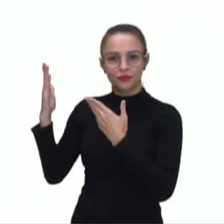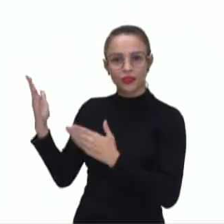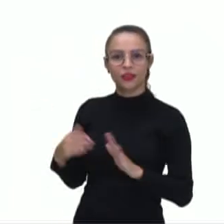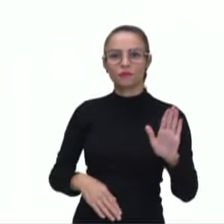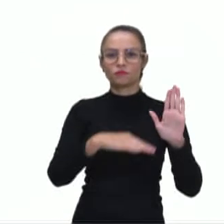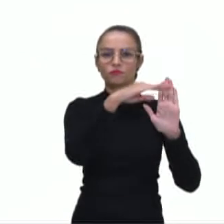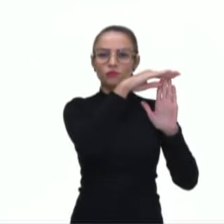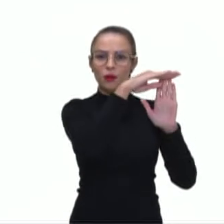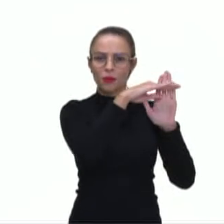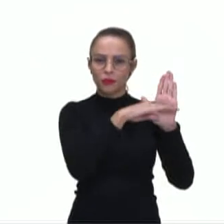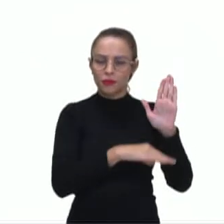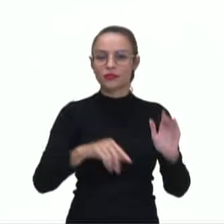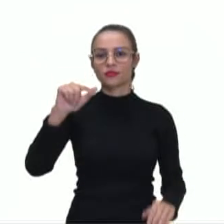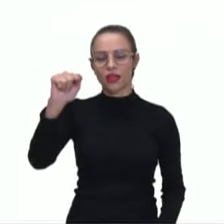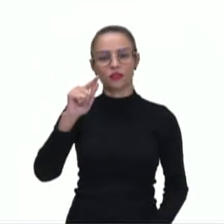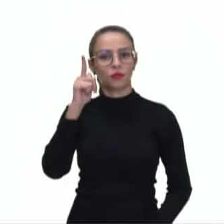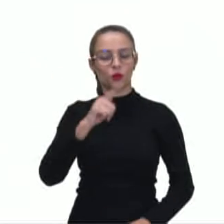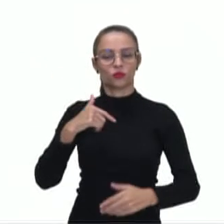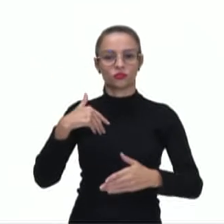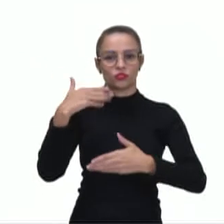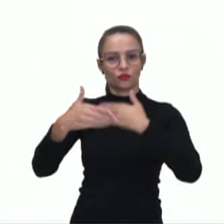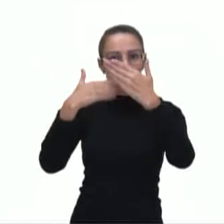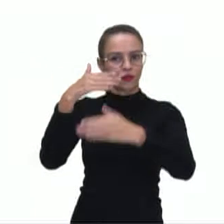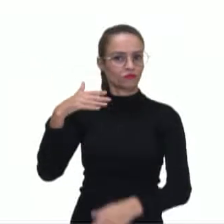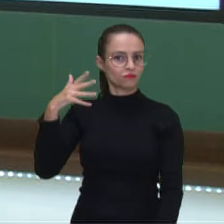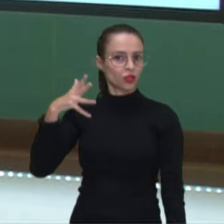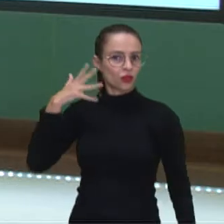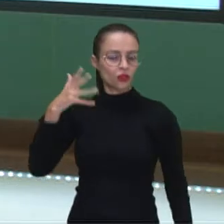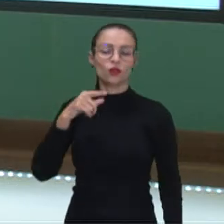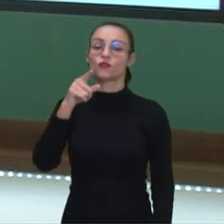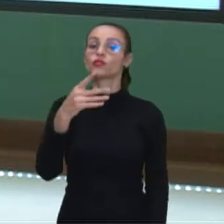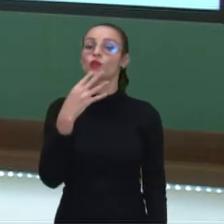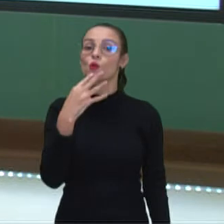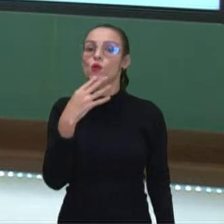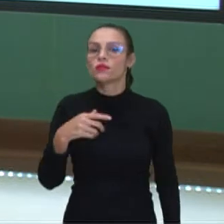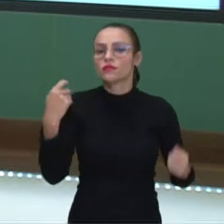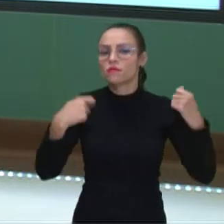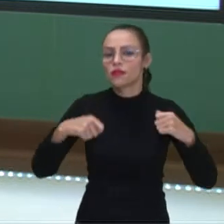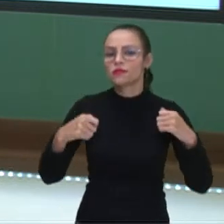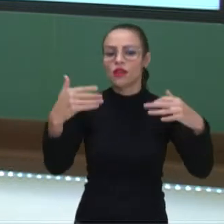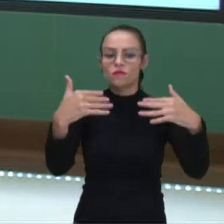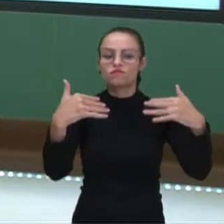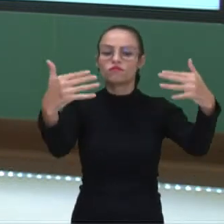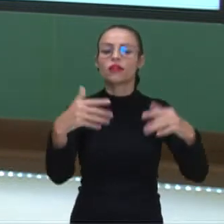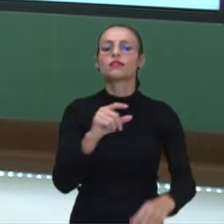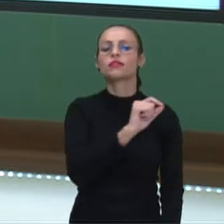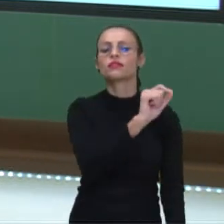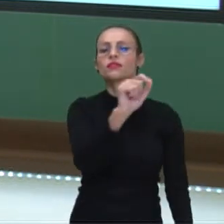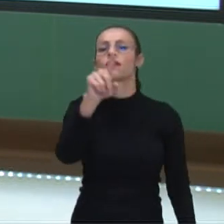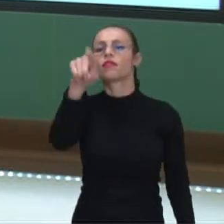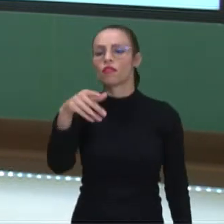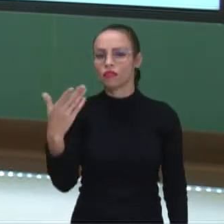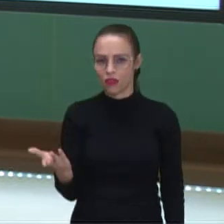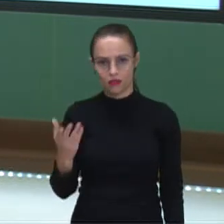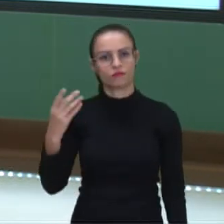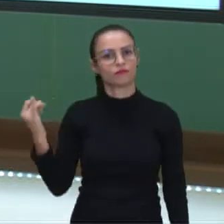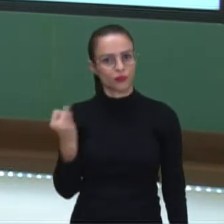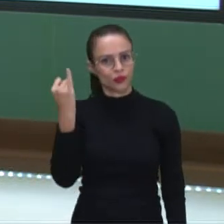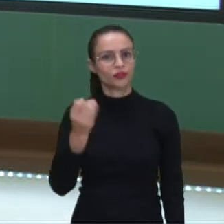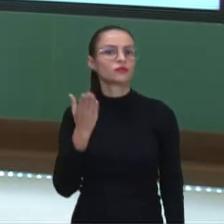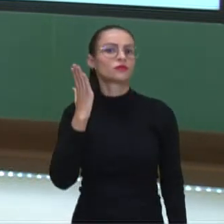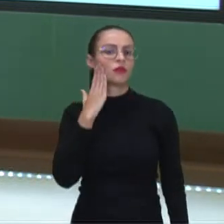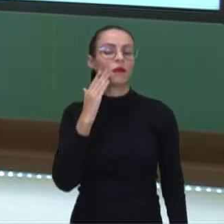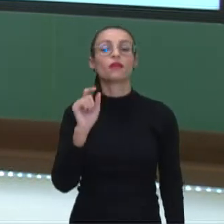sete passos para desenvolver uma oratória. Conheça seu público. Quem vai ouvir você? É importante que a gente